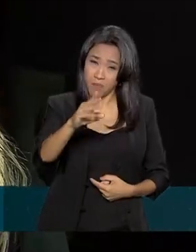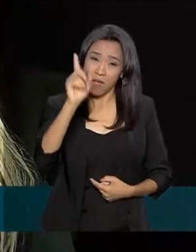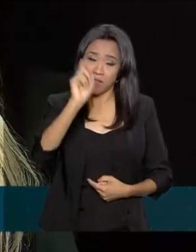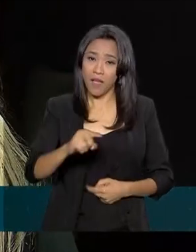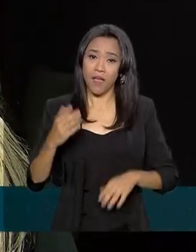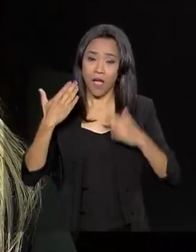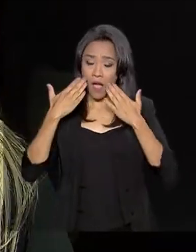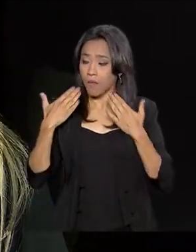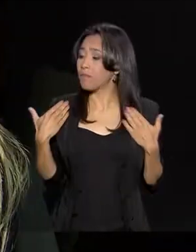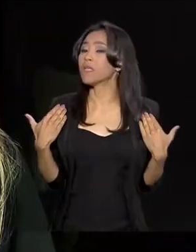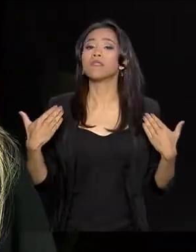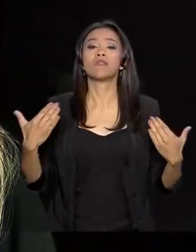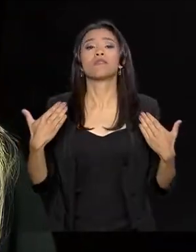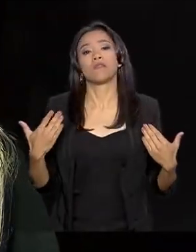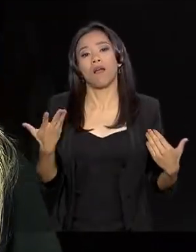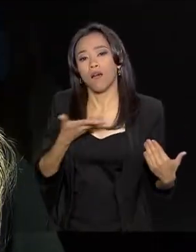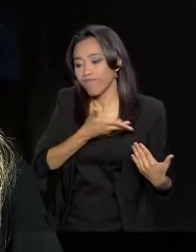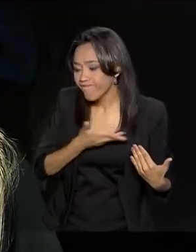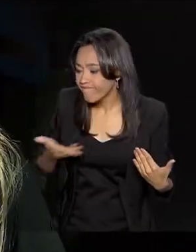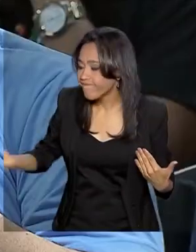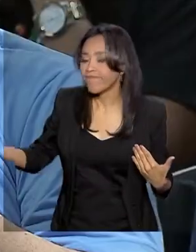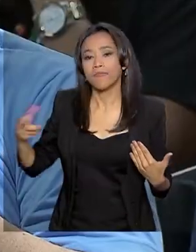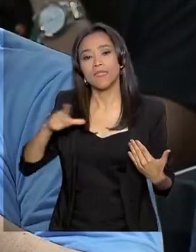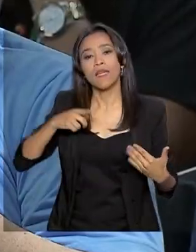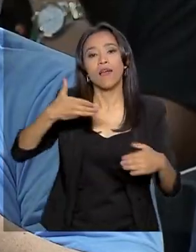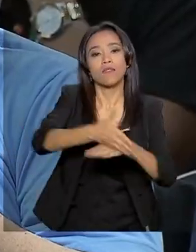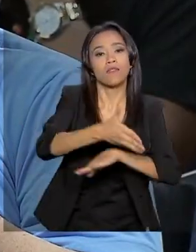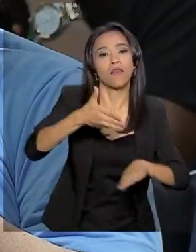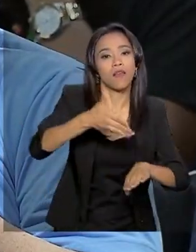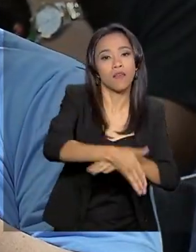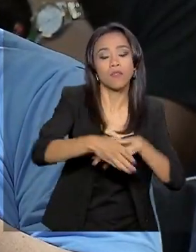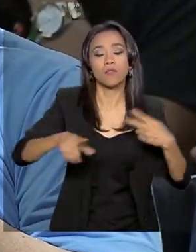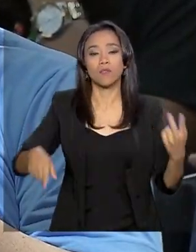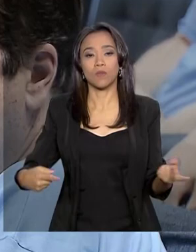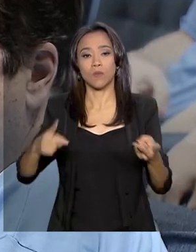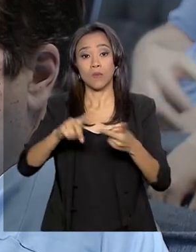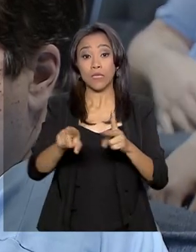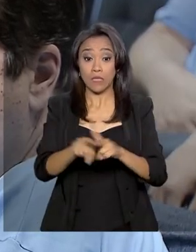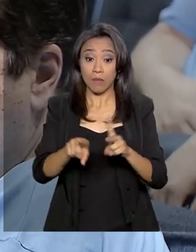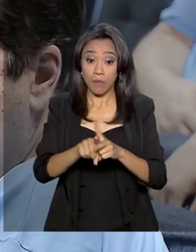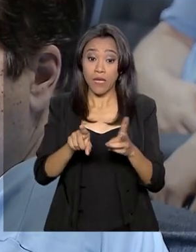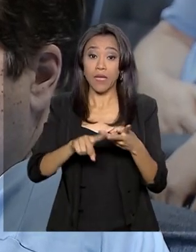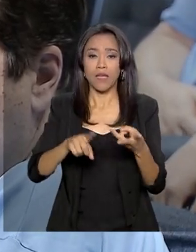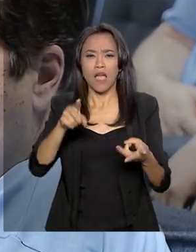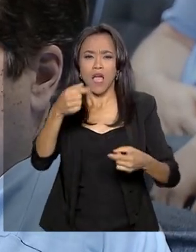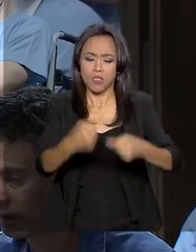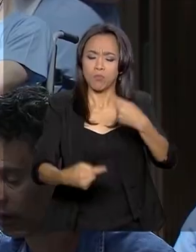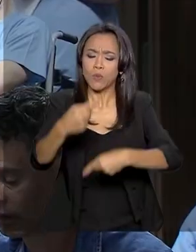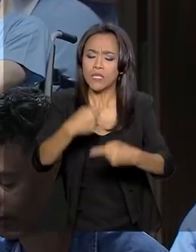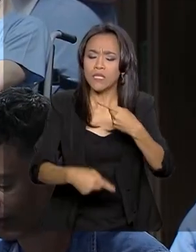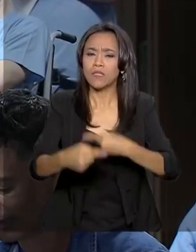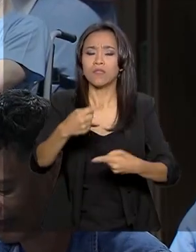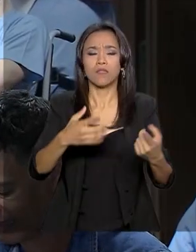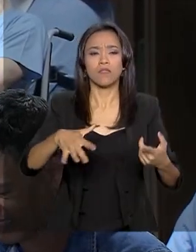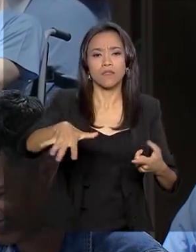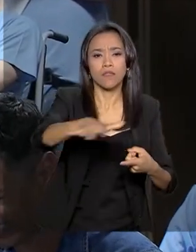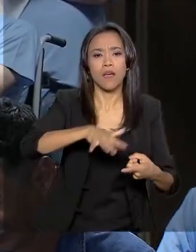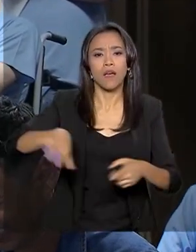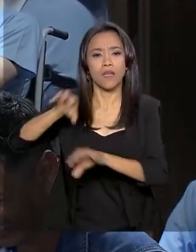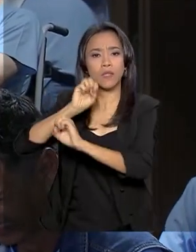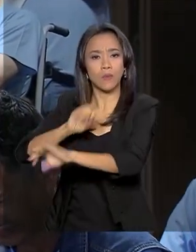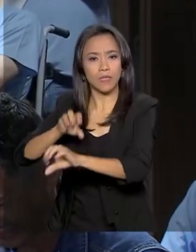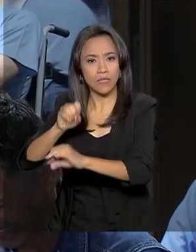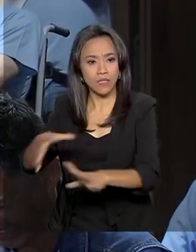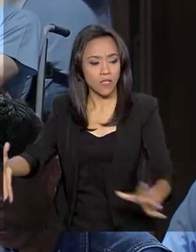visibilidade, é a questão de acesso, a questão da associação das políticas públicas na área de educação,